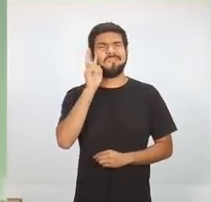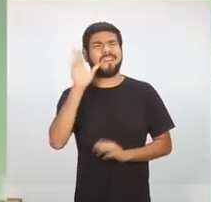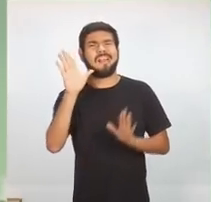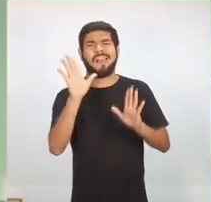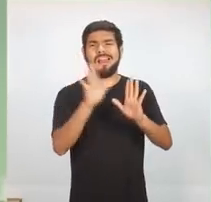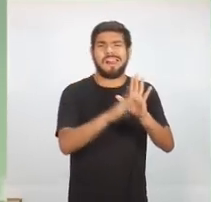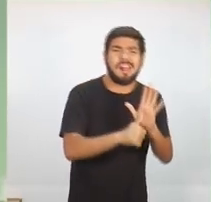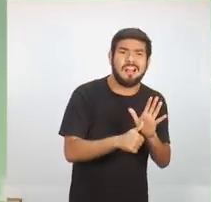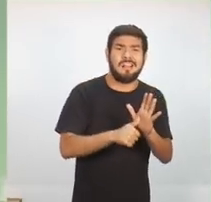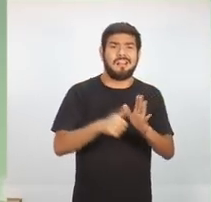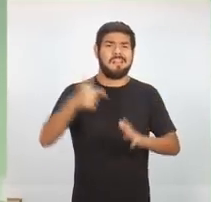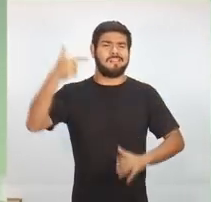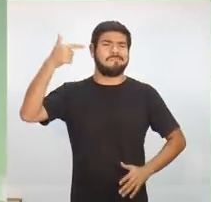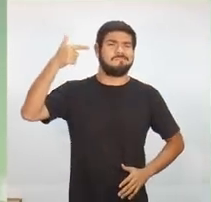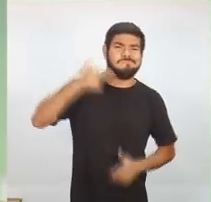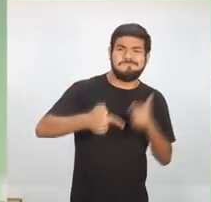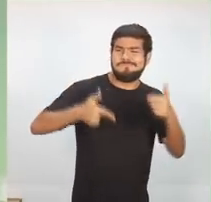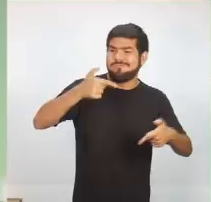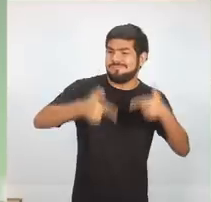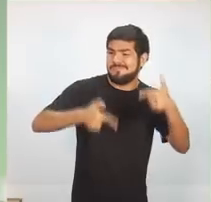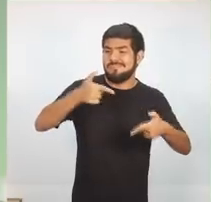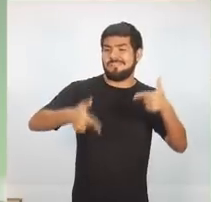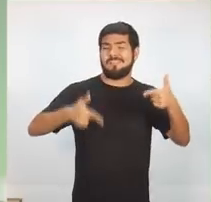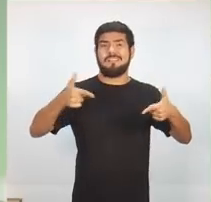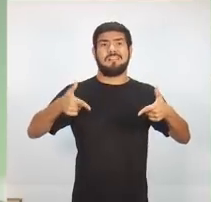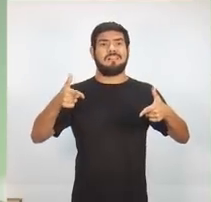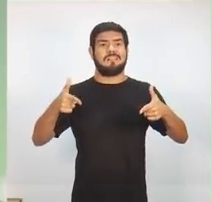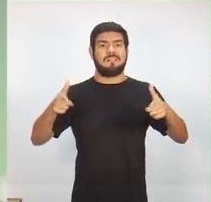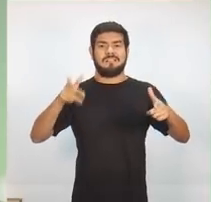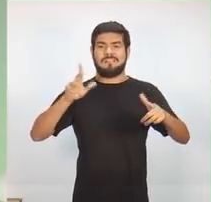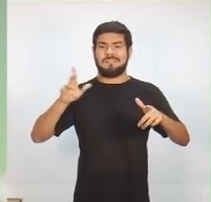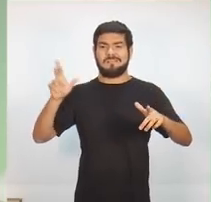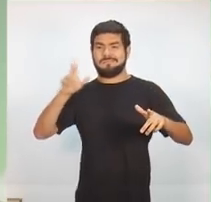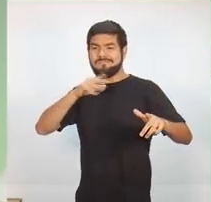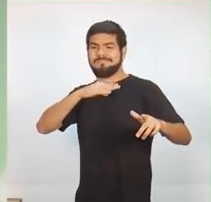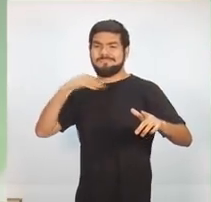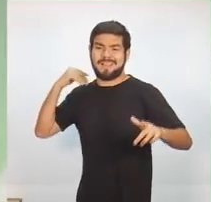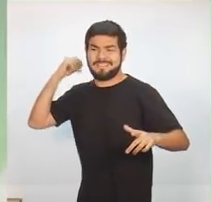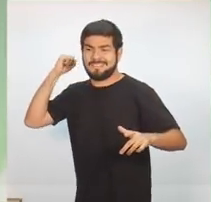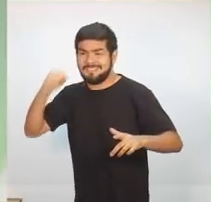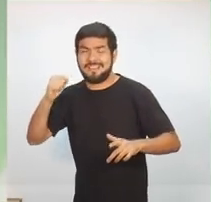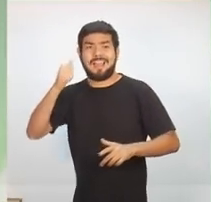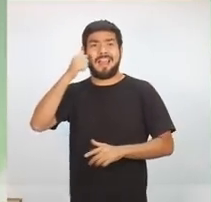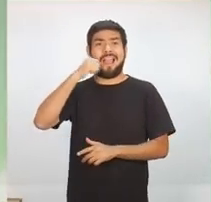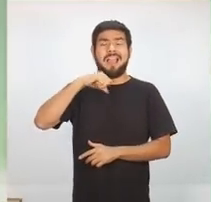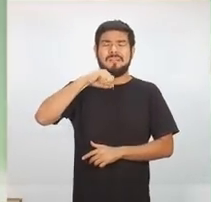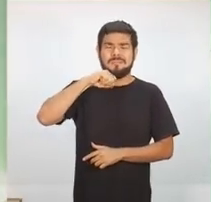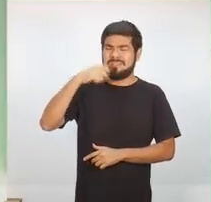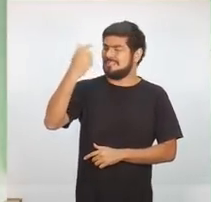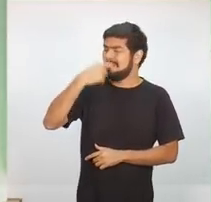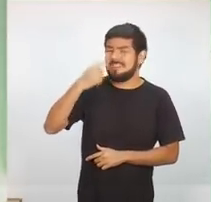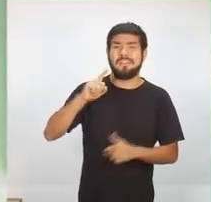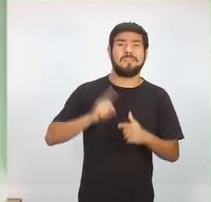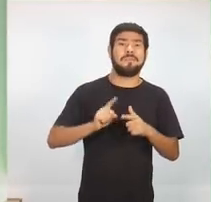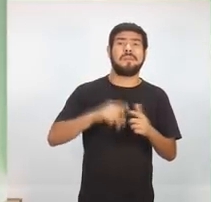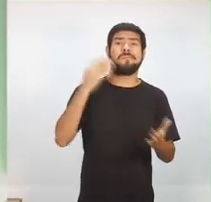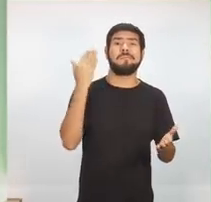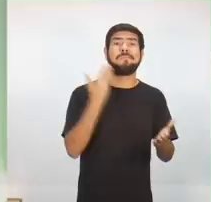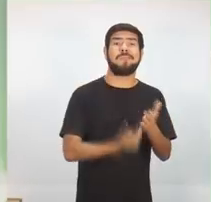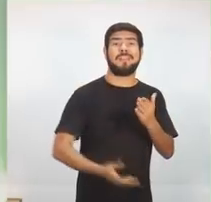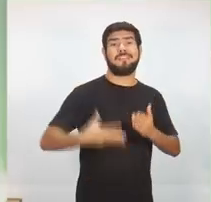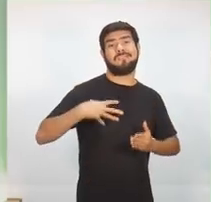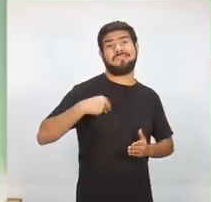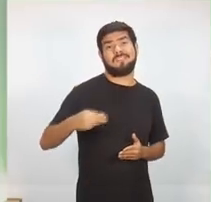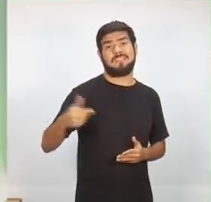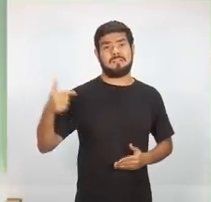tiram pais de famílias, do abraço de suas esposas, do convívio de seus filhos, mães que choram a ausência dos filhos, que foram mortos por